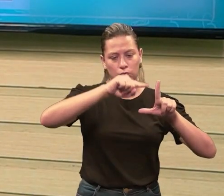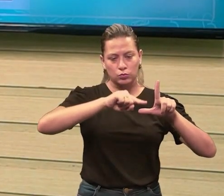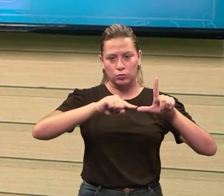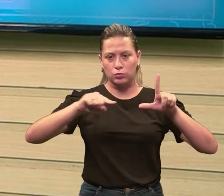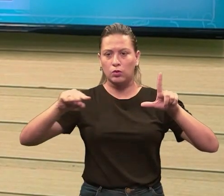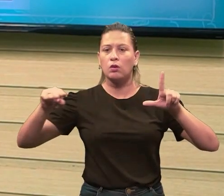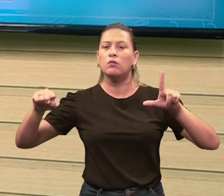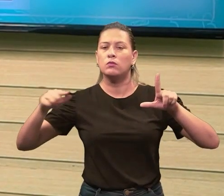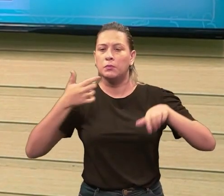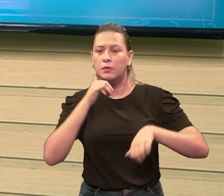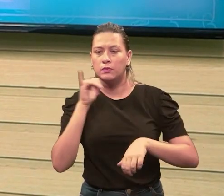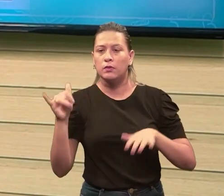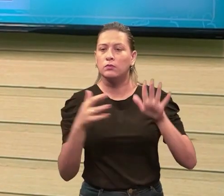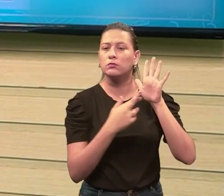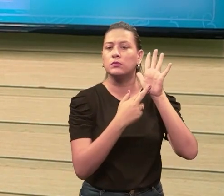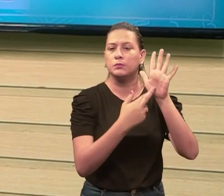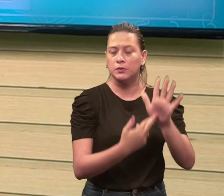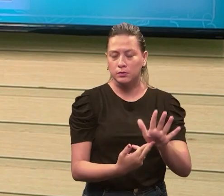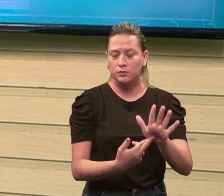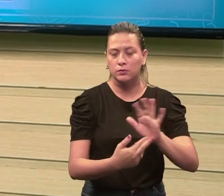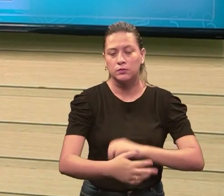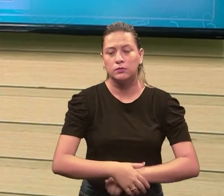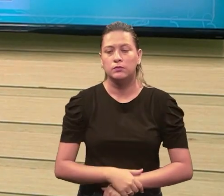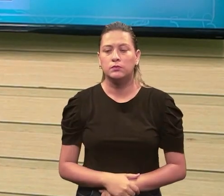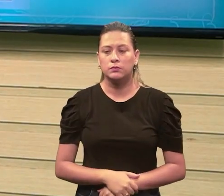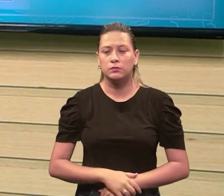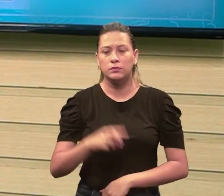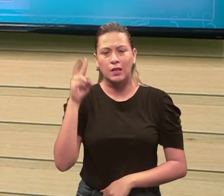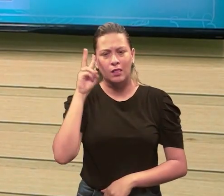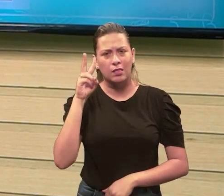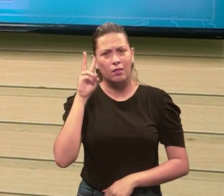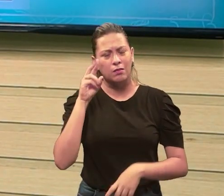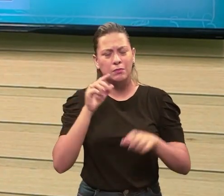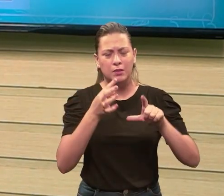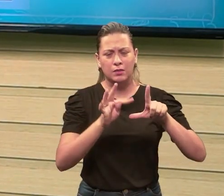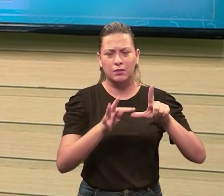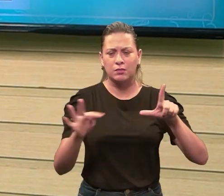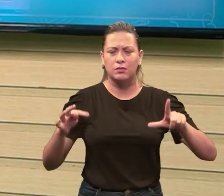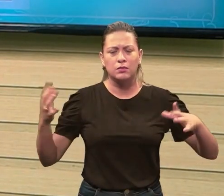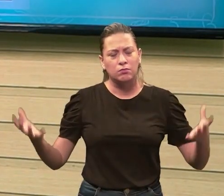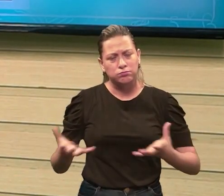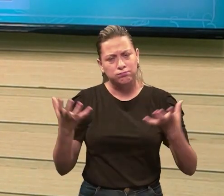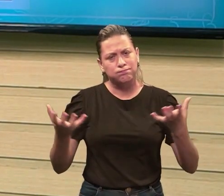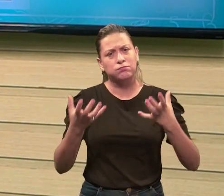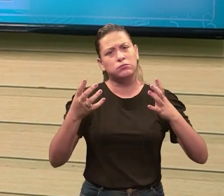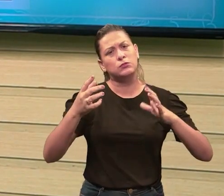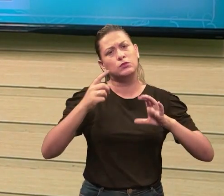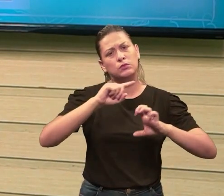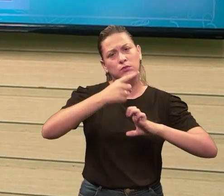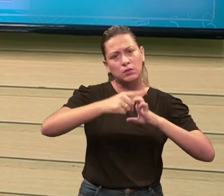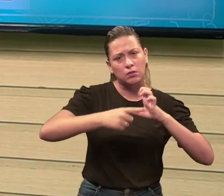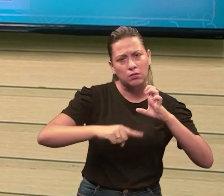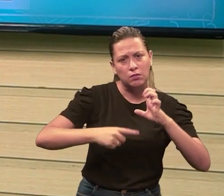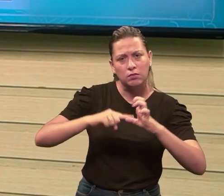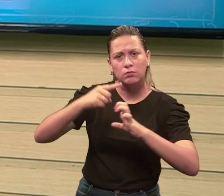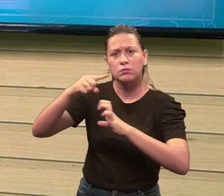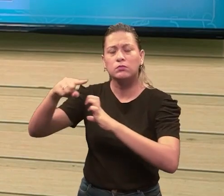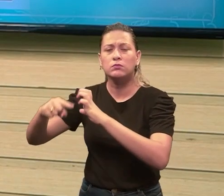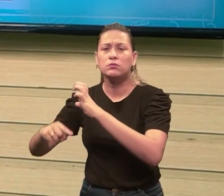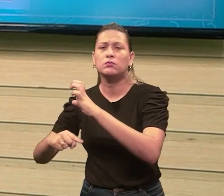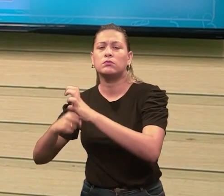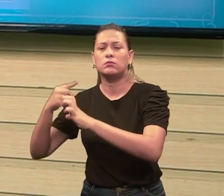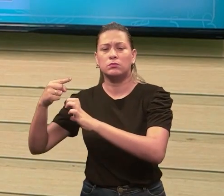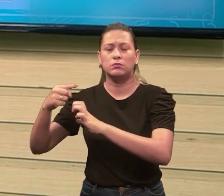simbologia da voltagem, que é a tensão, que é quem, lembra que é quem impulsionou, esses elétrons a